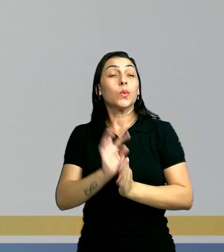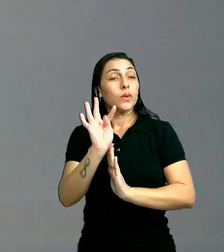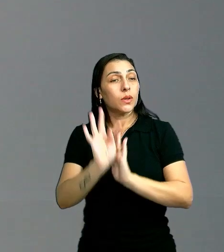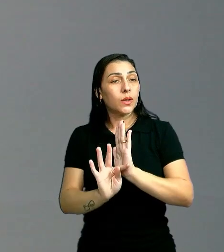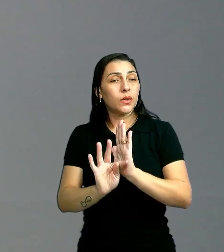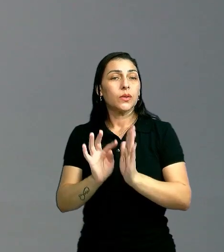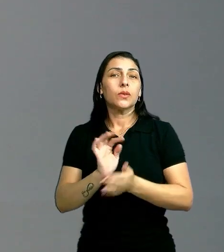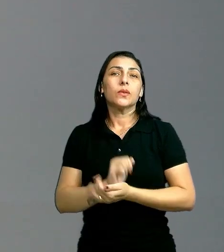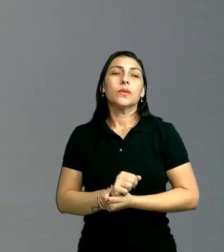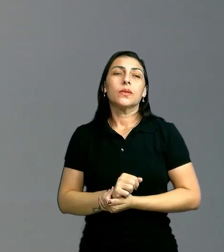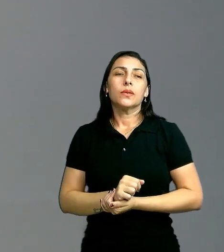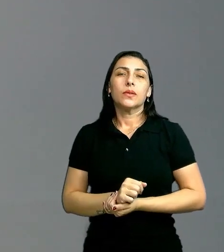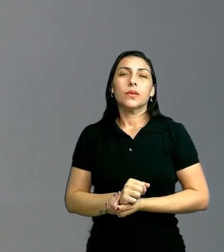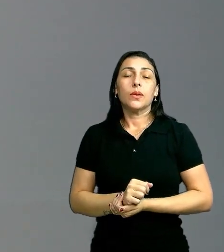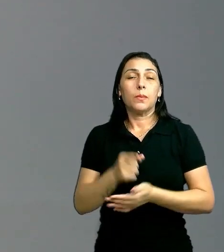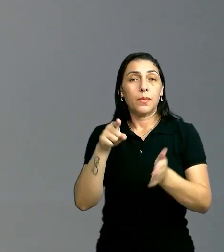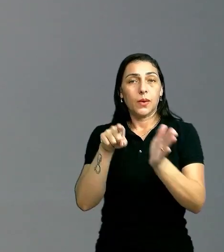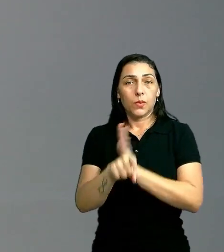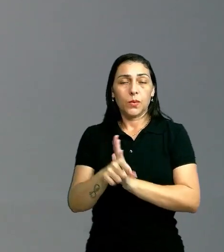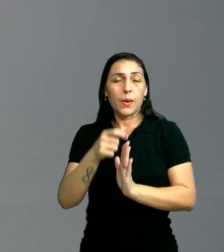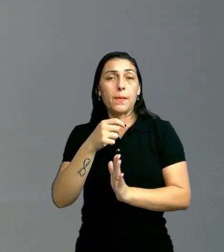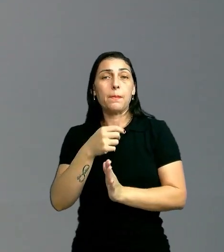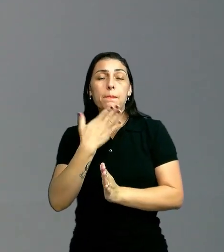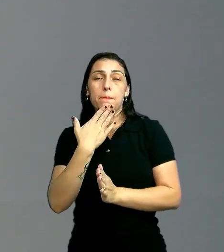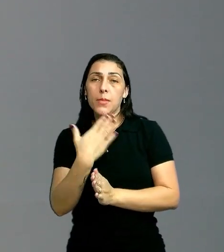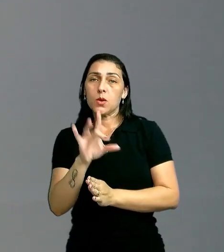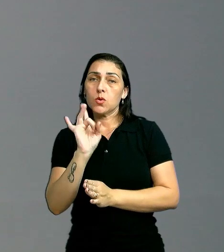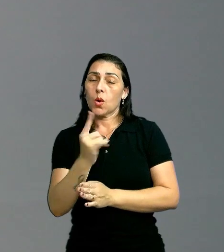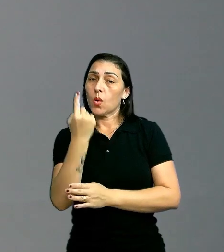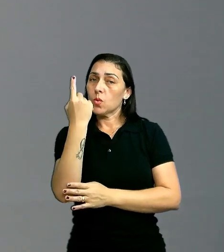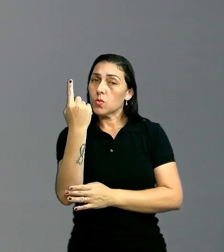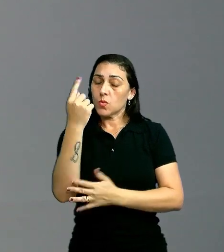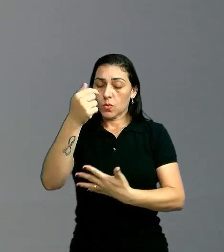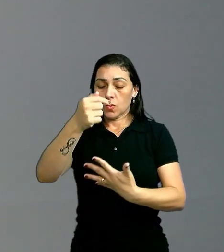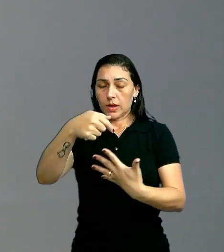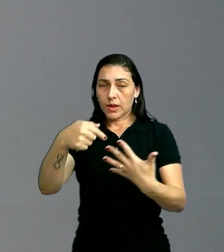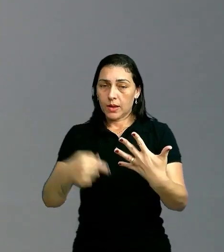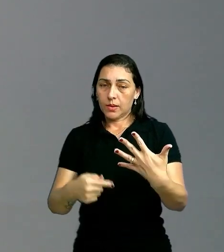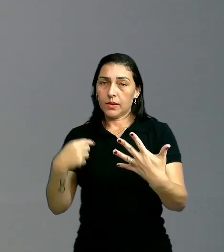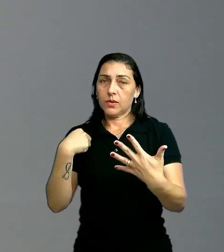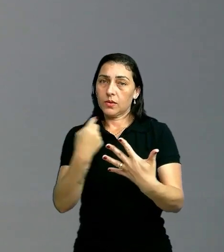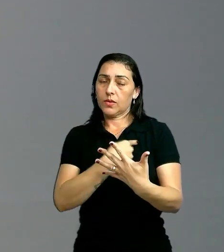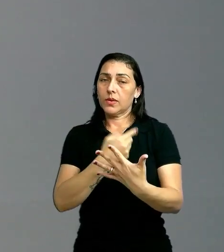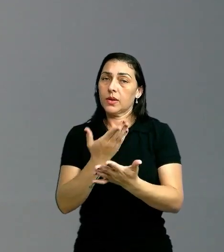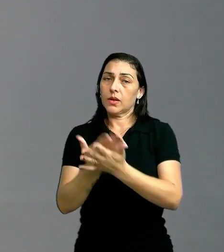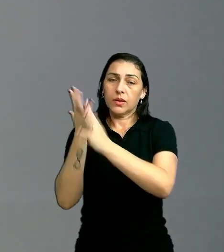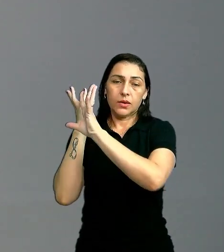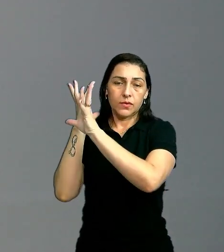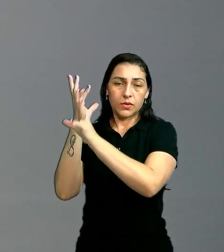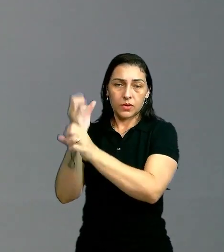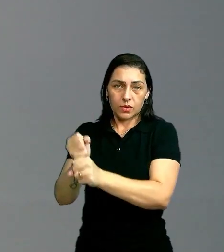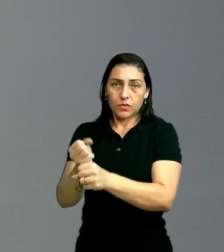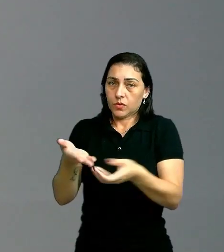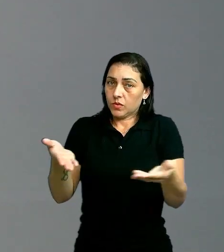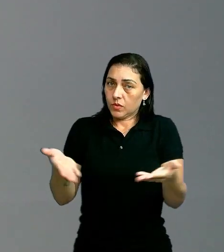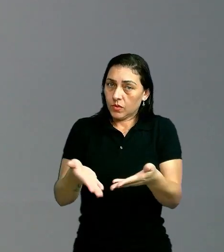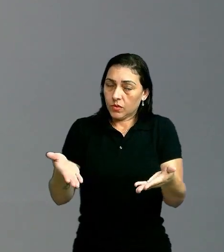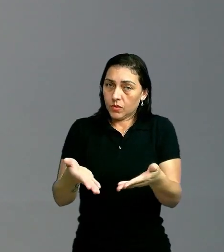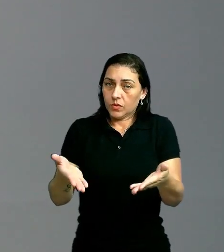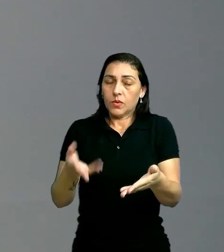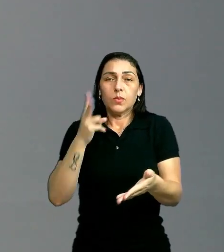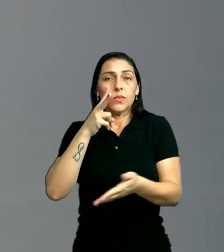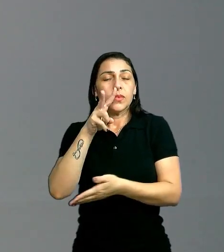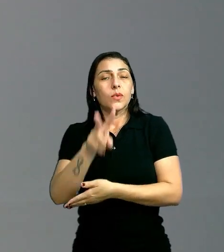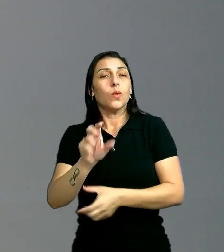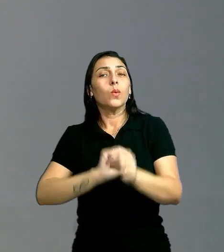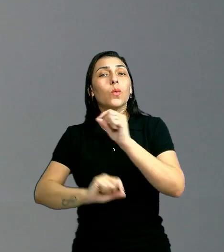o texto. Então, essa é uma questão que cobra apenas um desses elementos da nossa aulinha revisional de hoje. E vamos